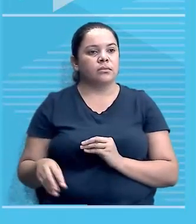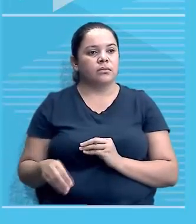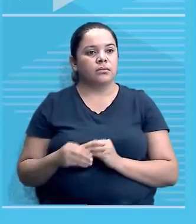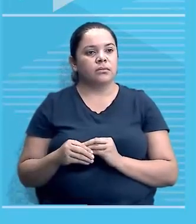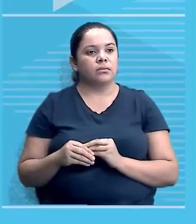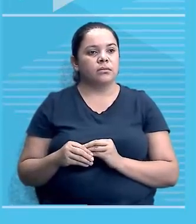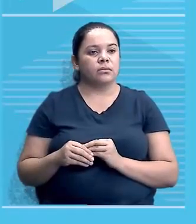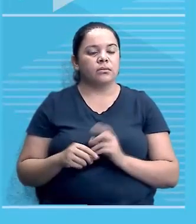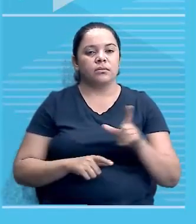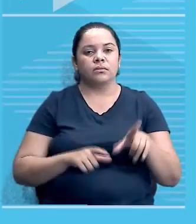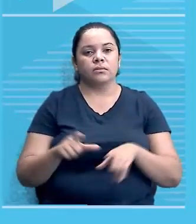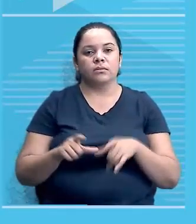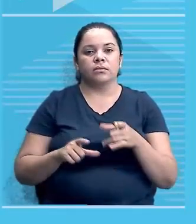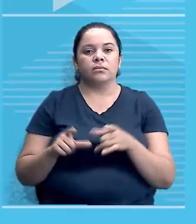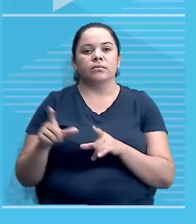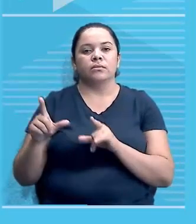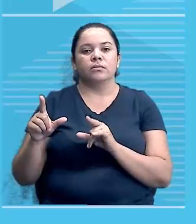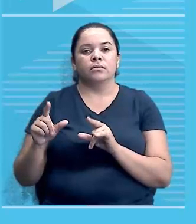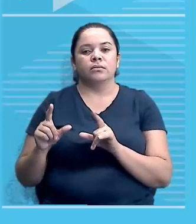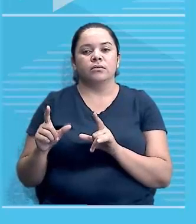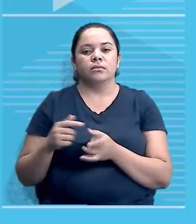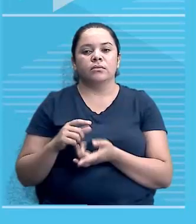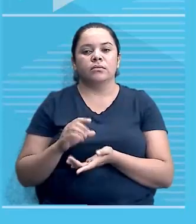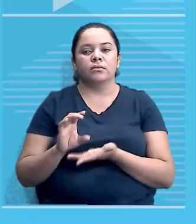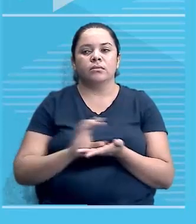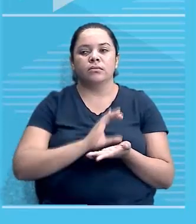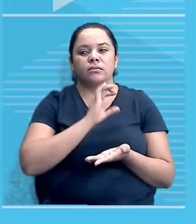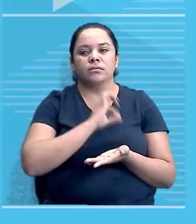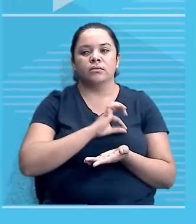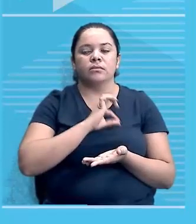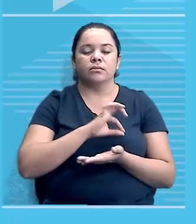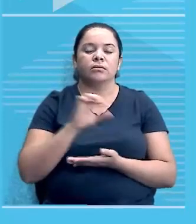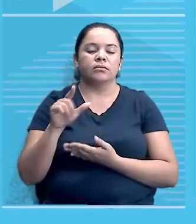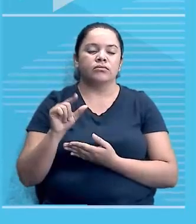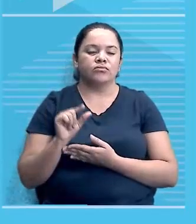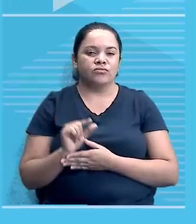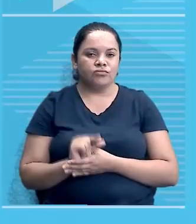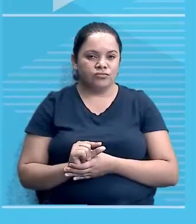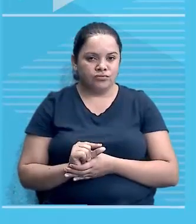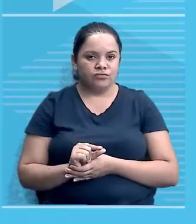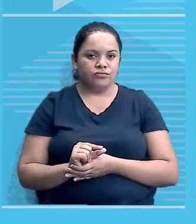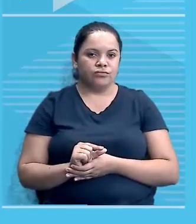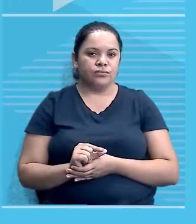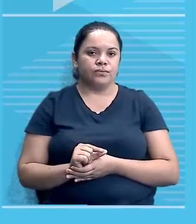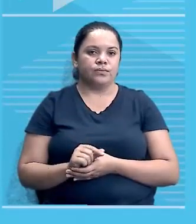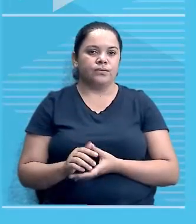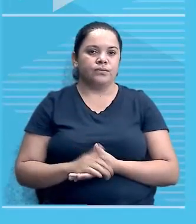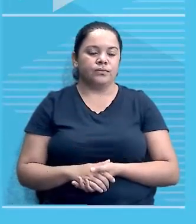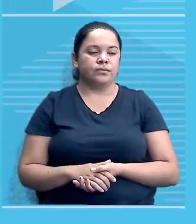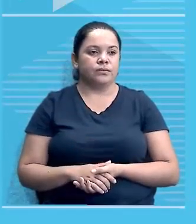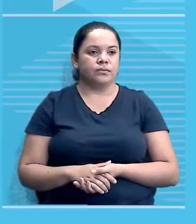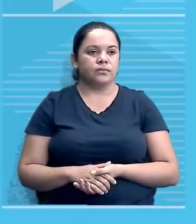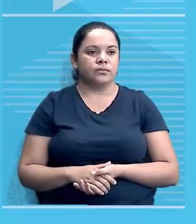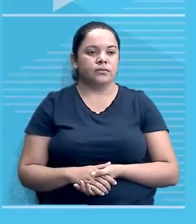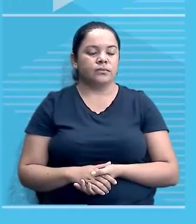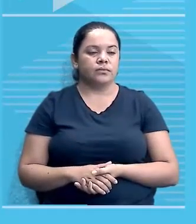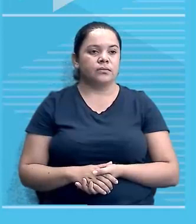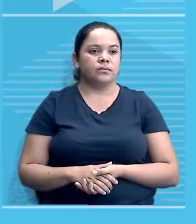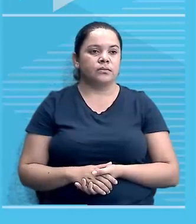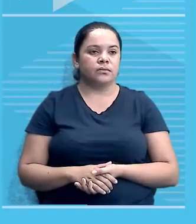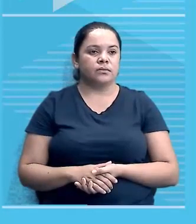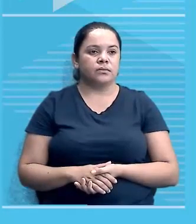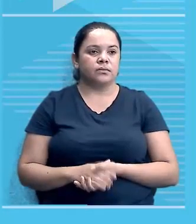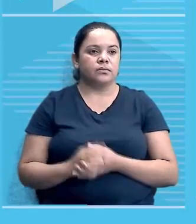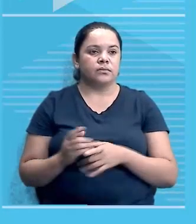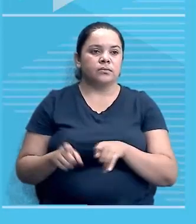de obra barata, porque a mão de obra dos trabalhadores nas matrizes é bem mais cara e também áreas de